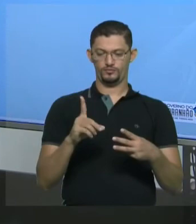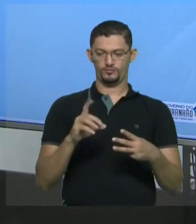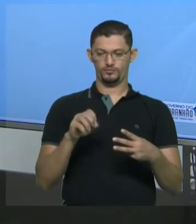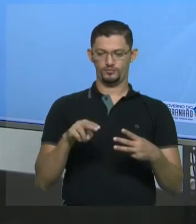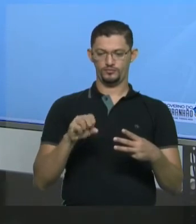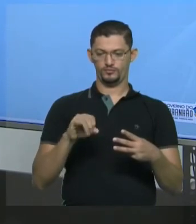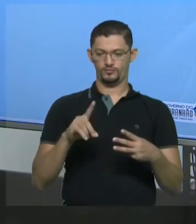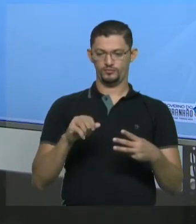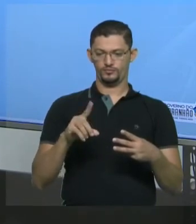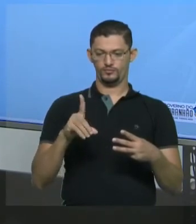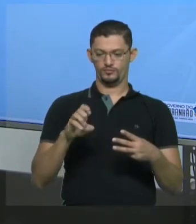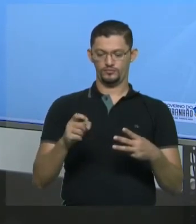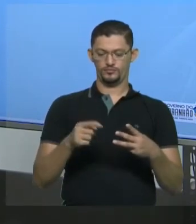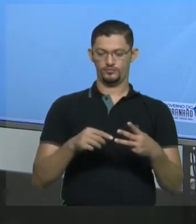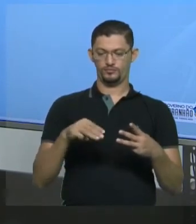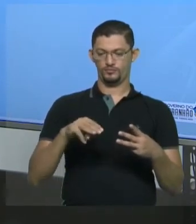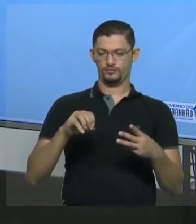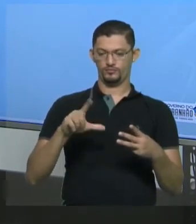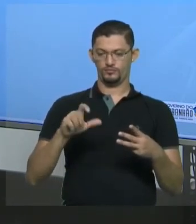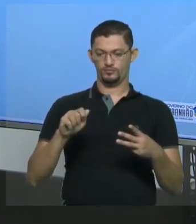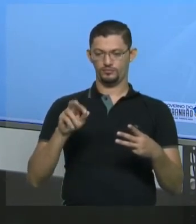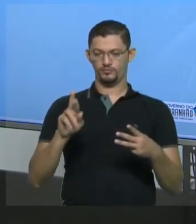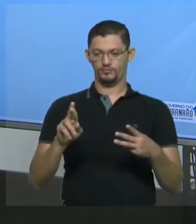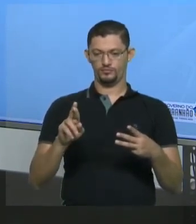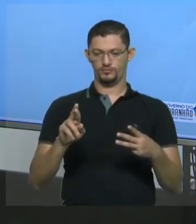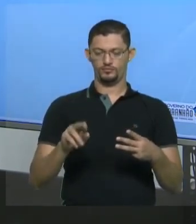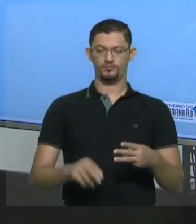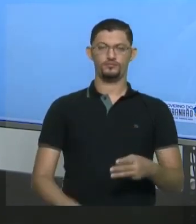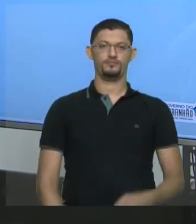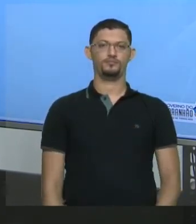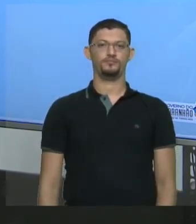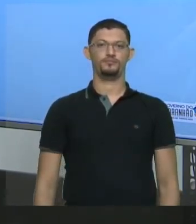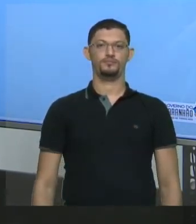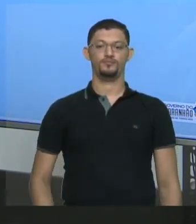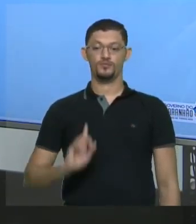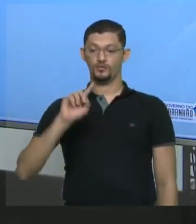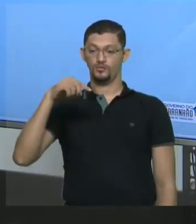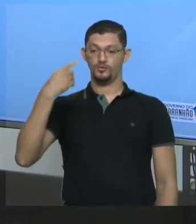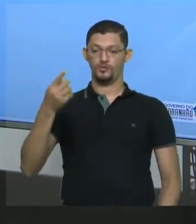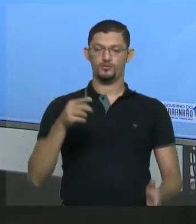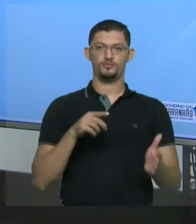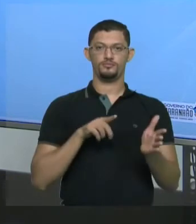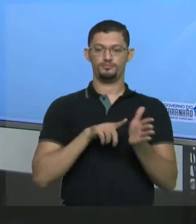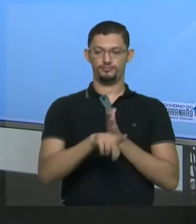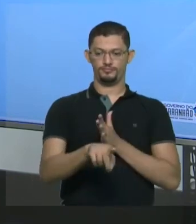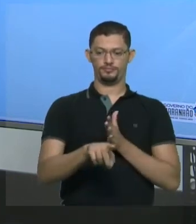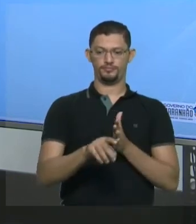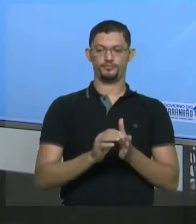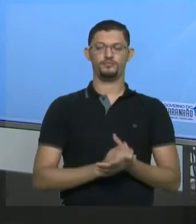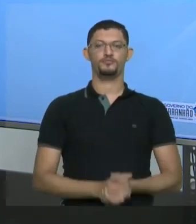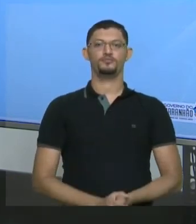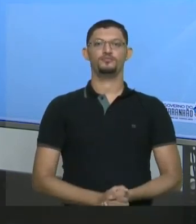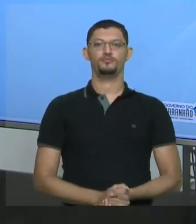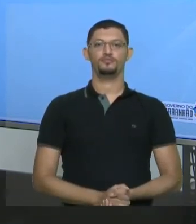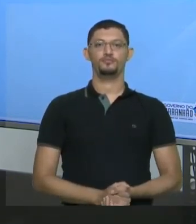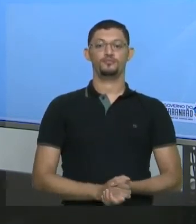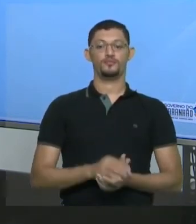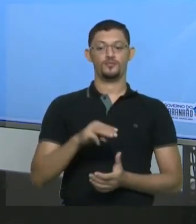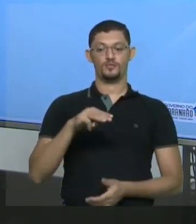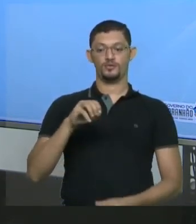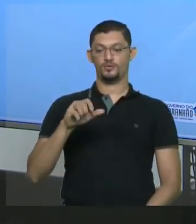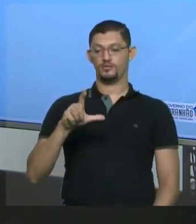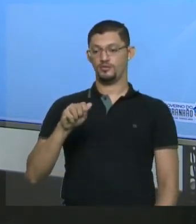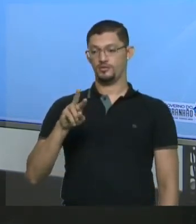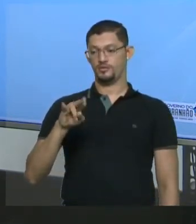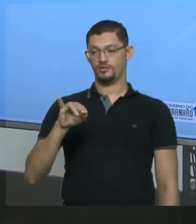concentração molar ou molaridade. Vamos para outra, olha a outra questão. Mais uma de molaridade.